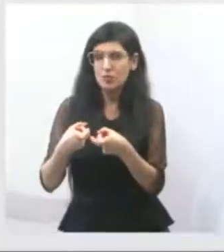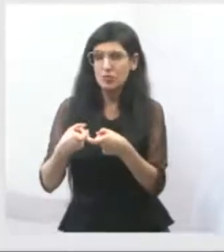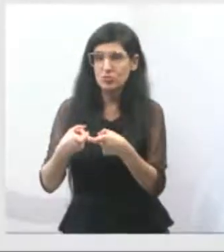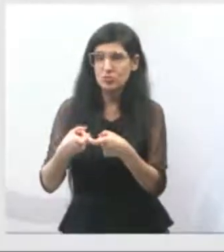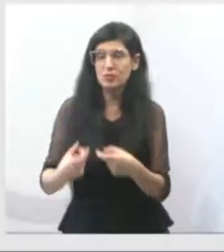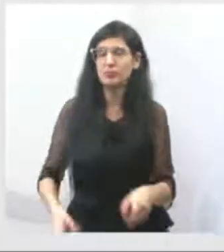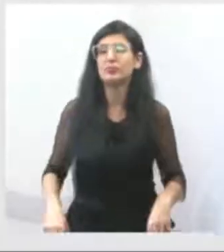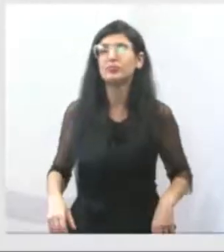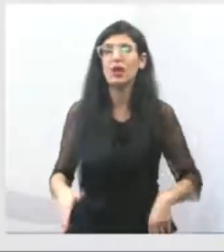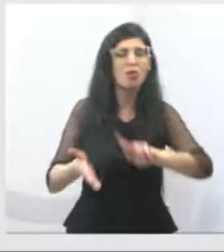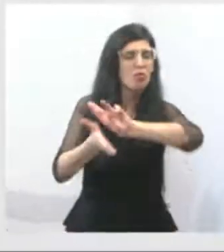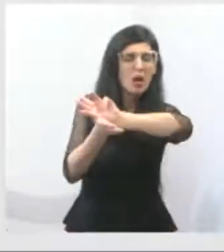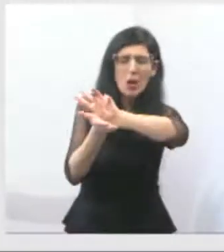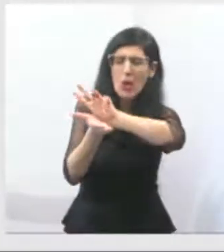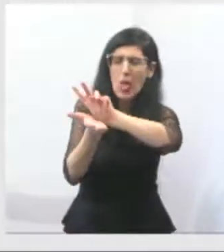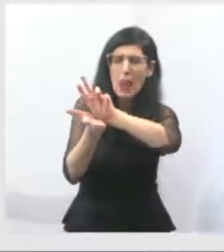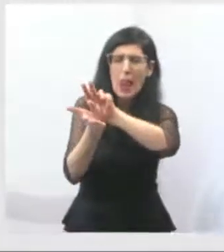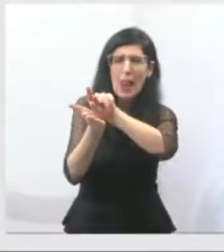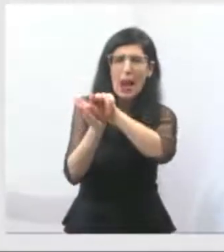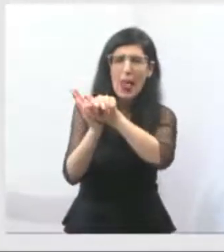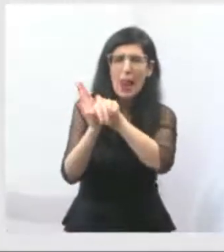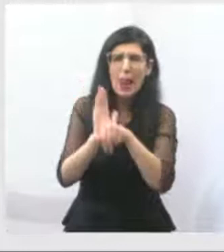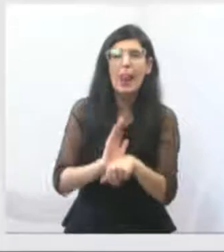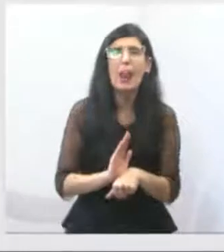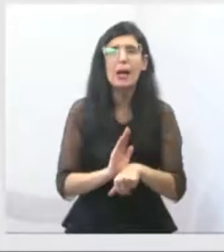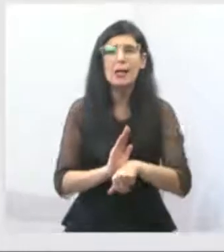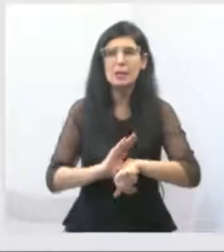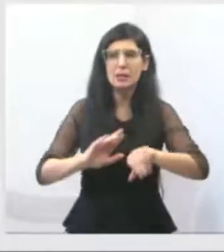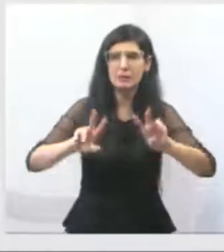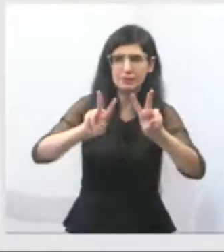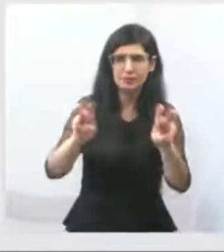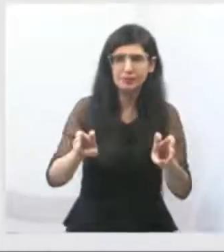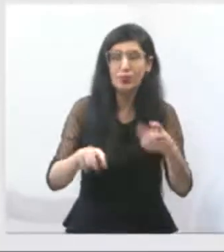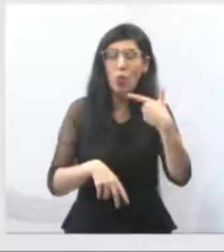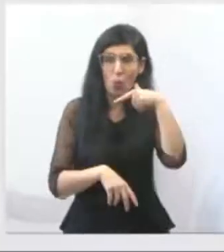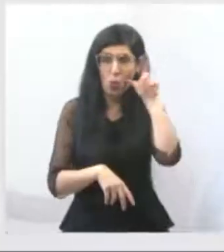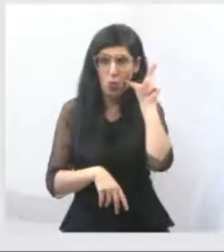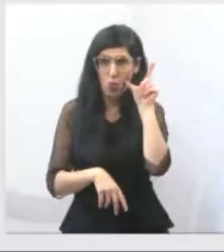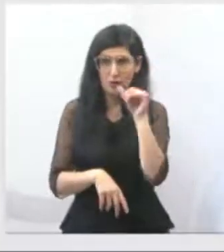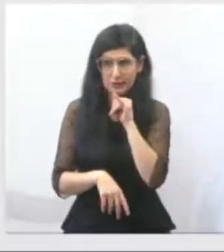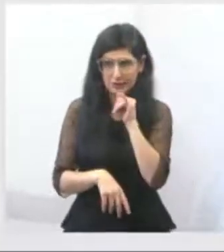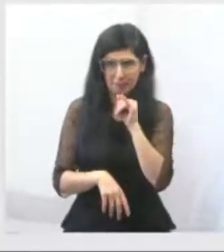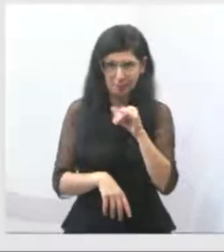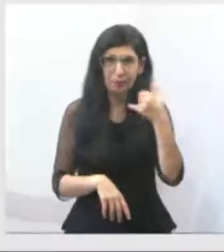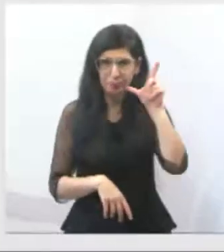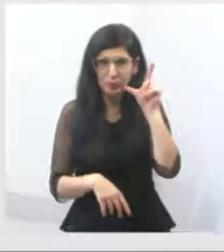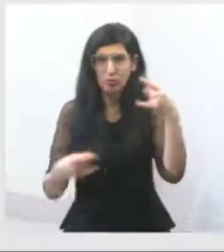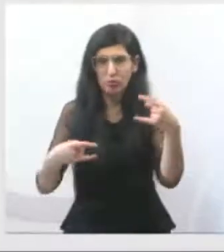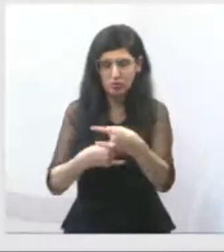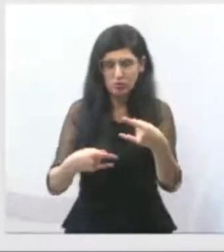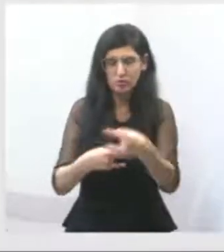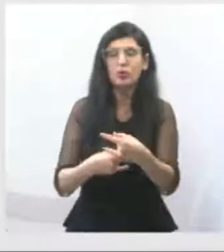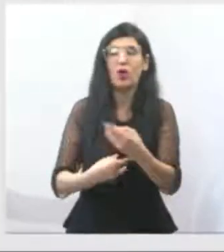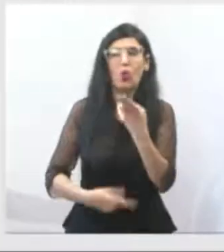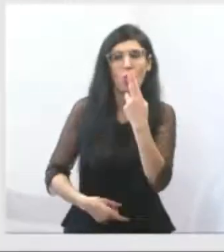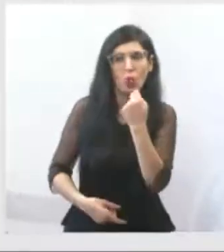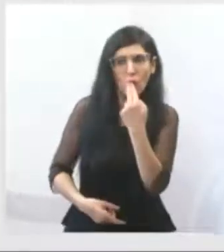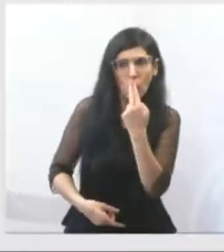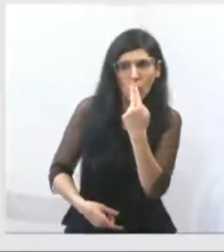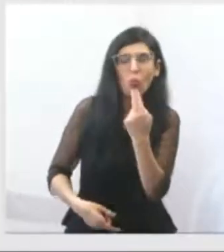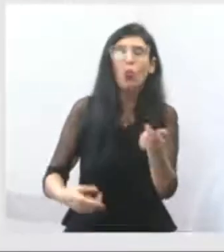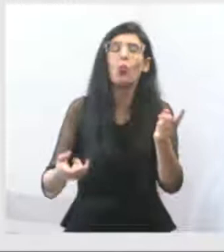das mais variadas, os mais variados assuntos. Onde, por exemplo, a gente teve uma live sobre a nutricionista,